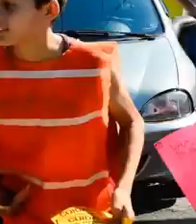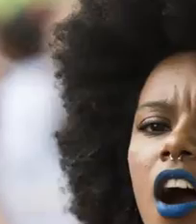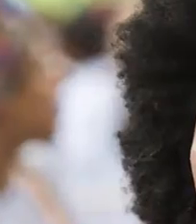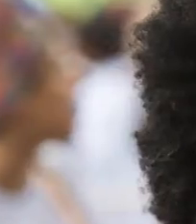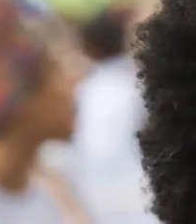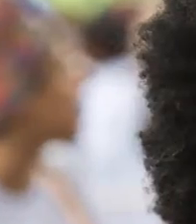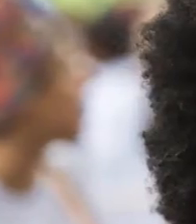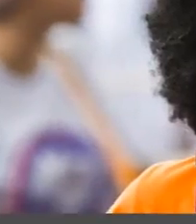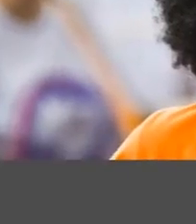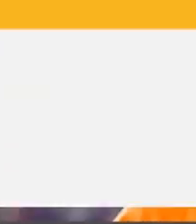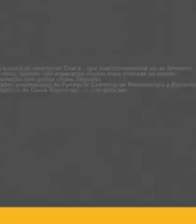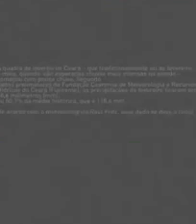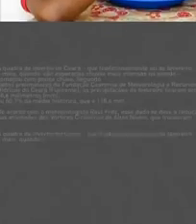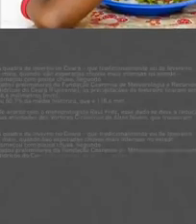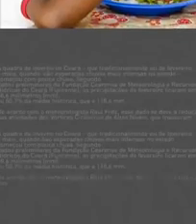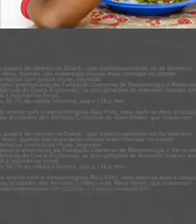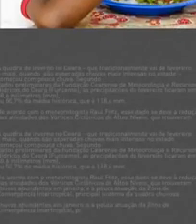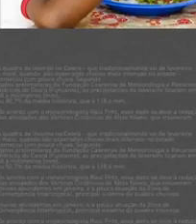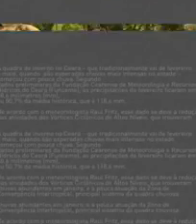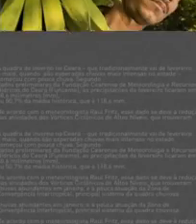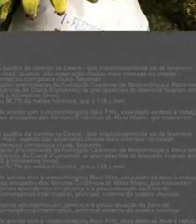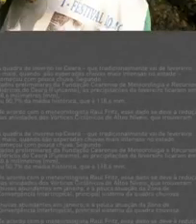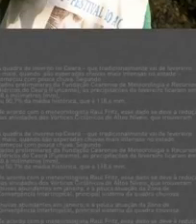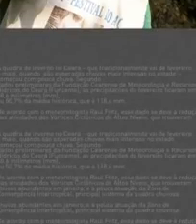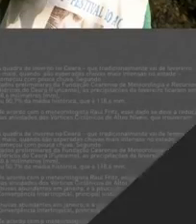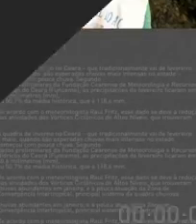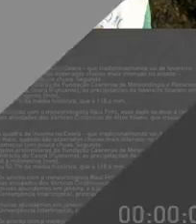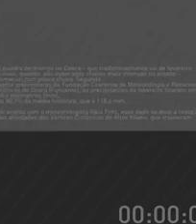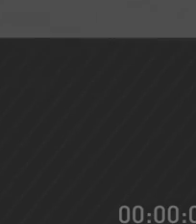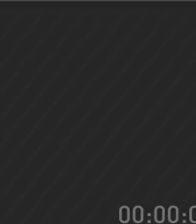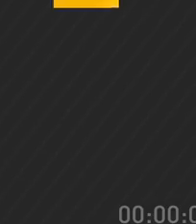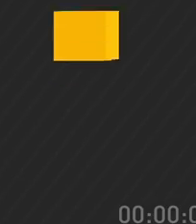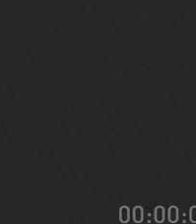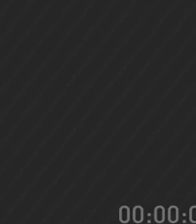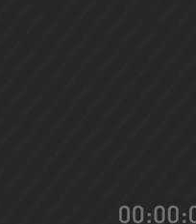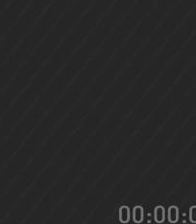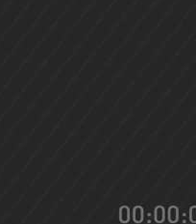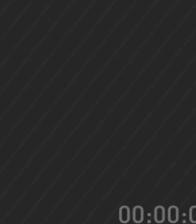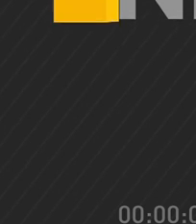Música Música Música